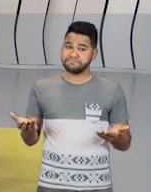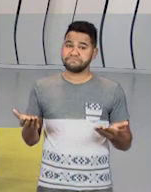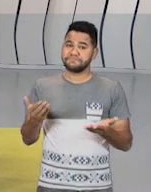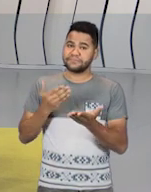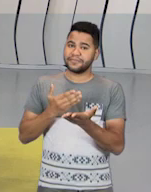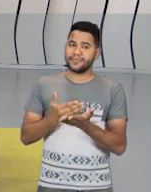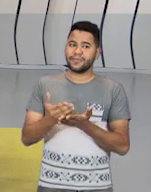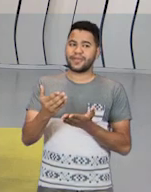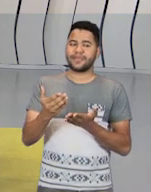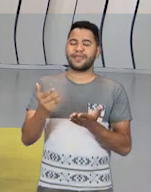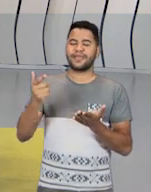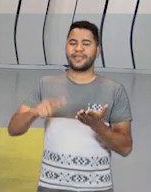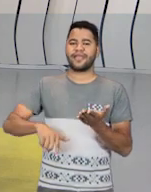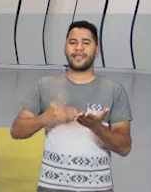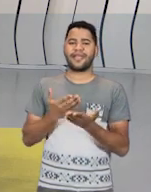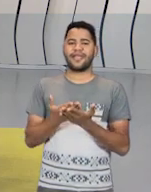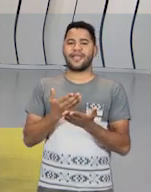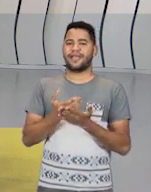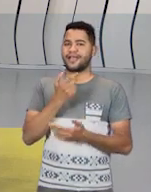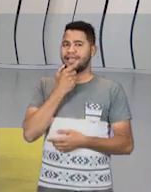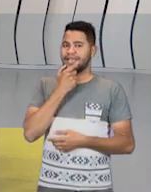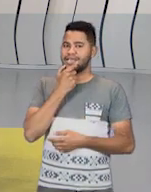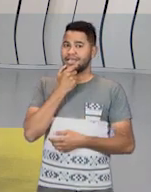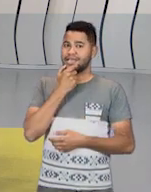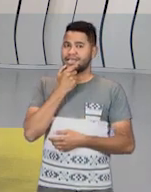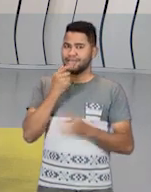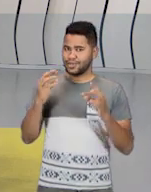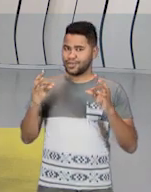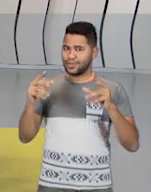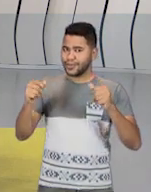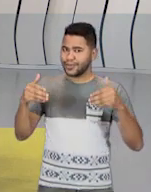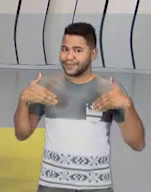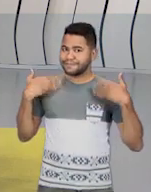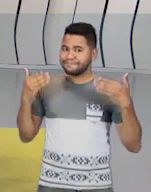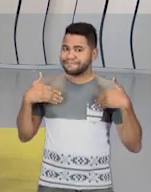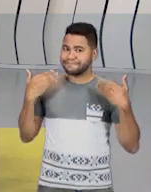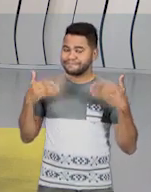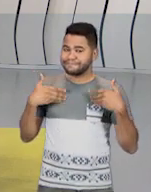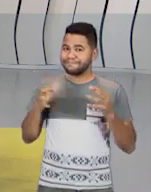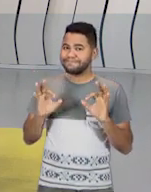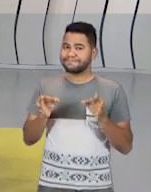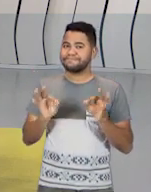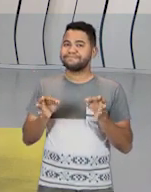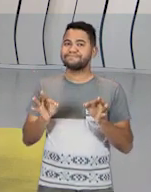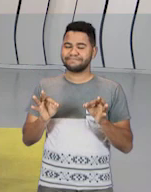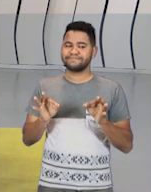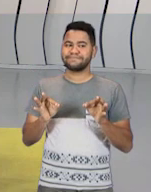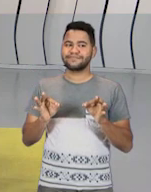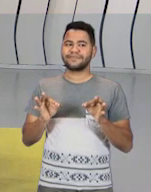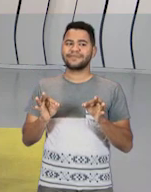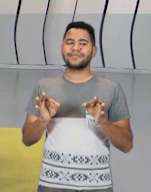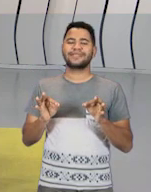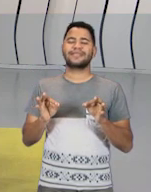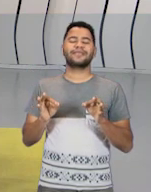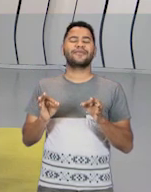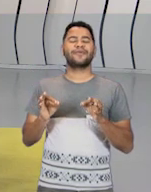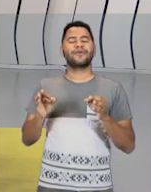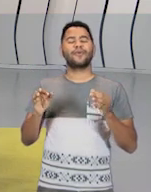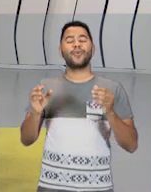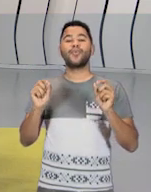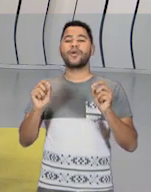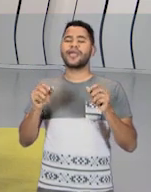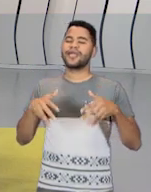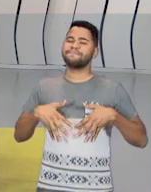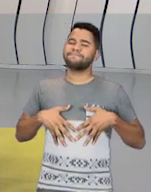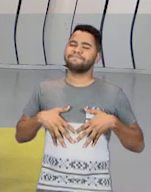vamos começar mais uma aula de inglês, todos animados, empolgados e com muita animação para